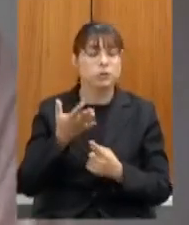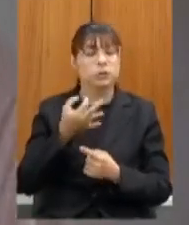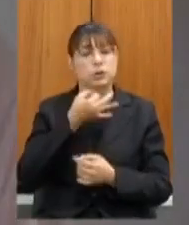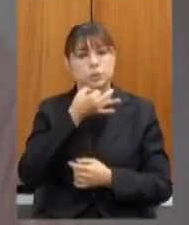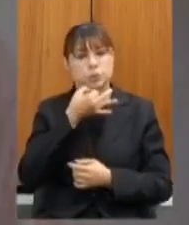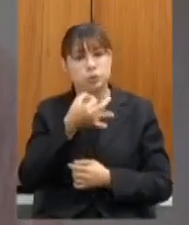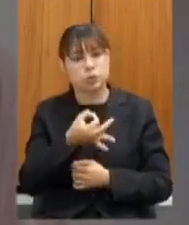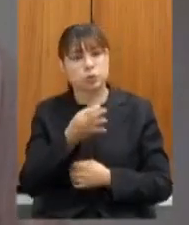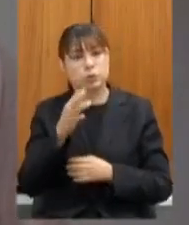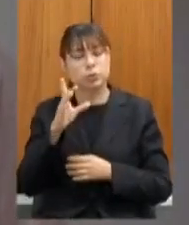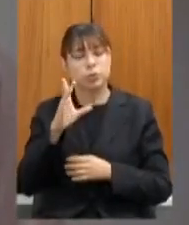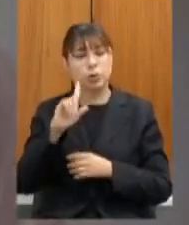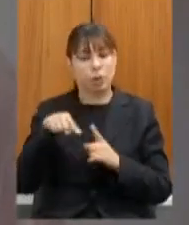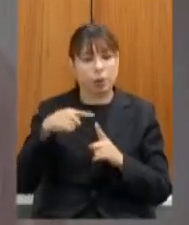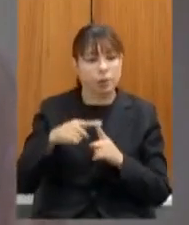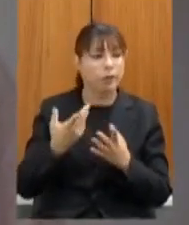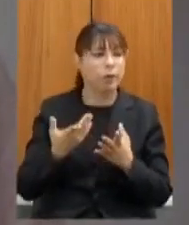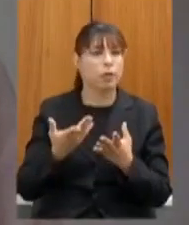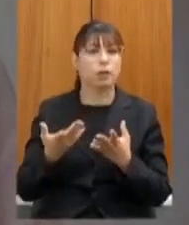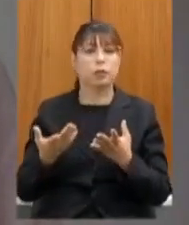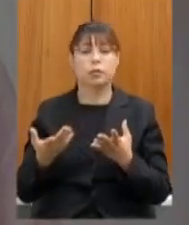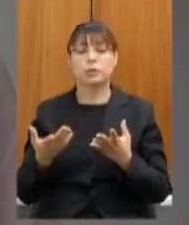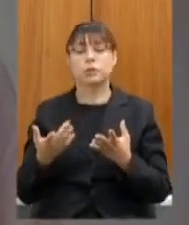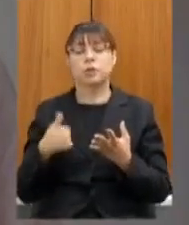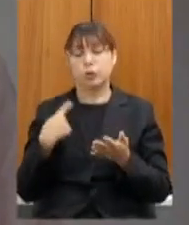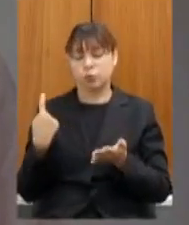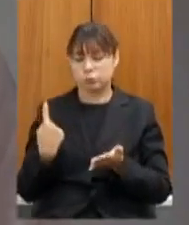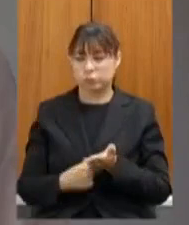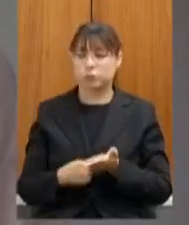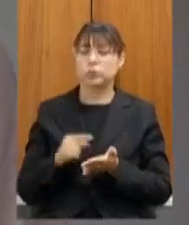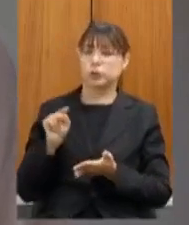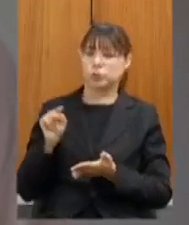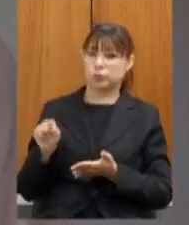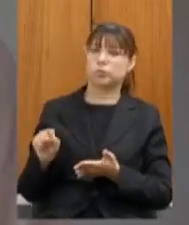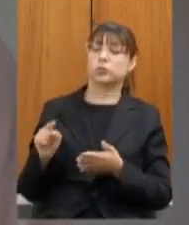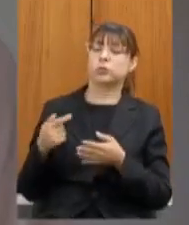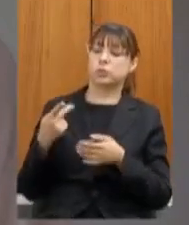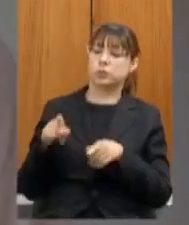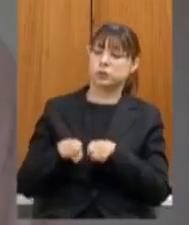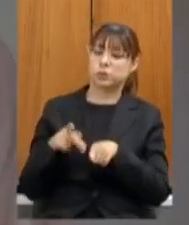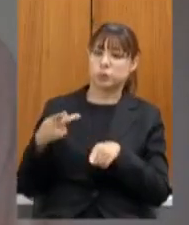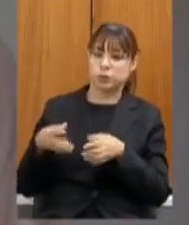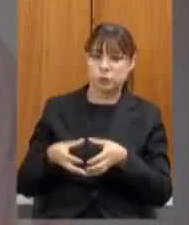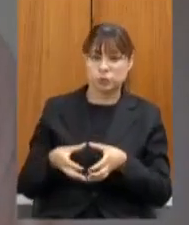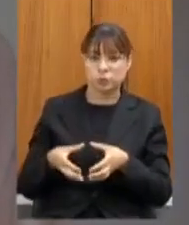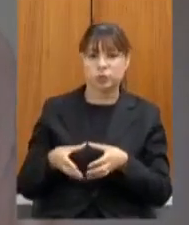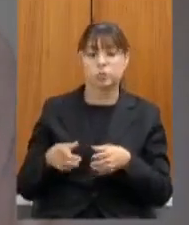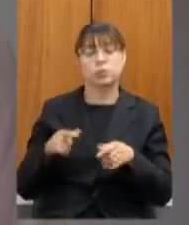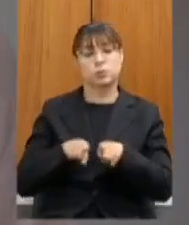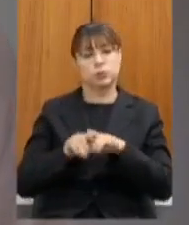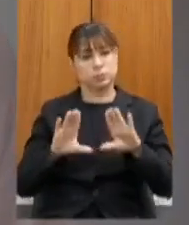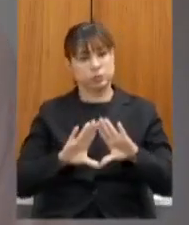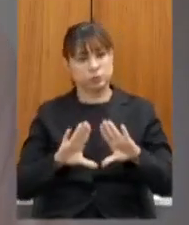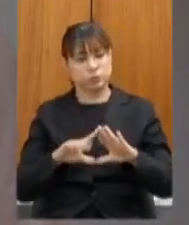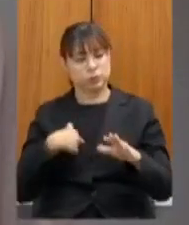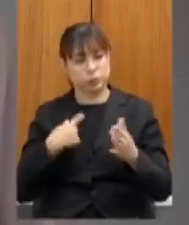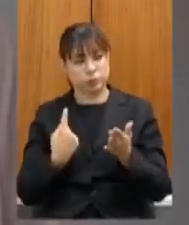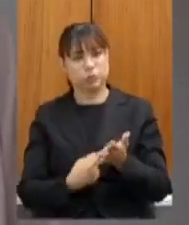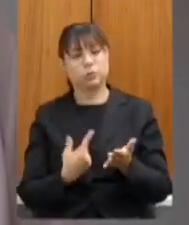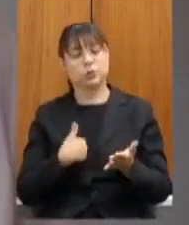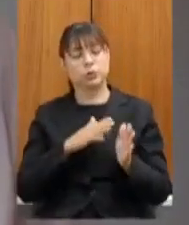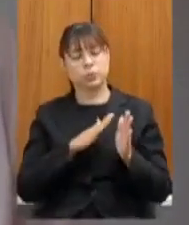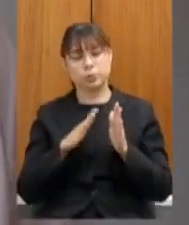adicionais e tudo então já me comprometo com o senhor com a comissão e com essa casa nesse processo de uma